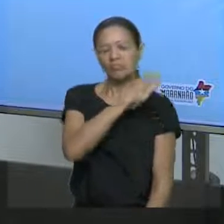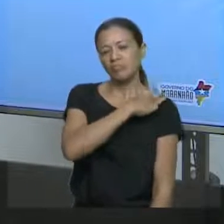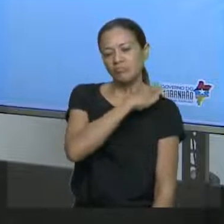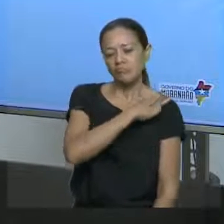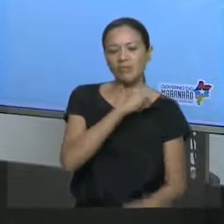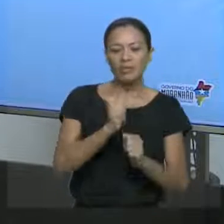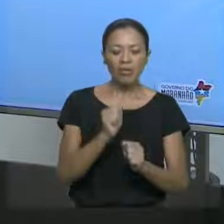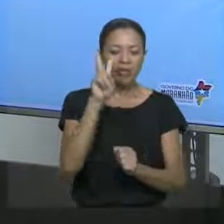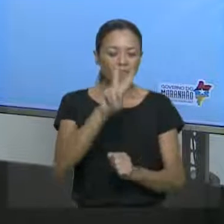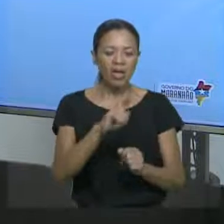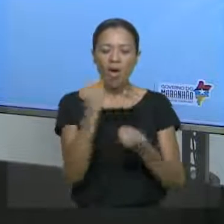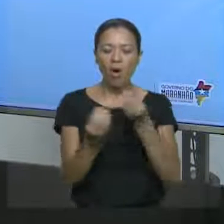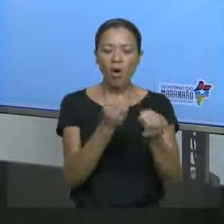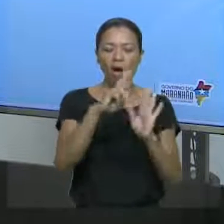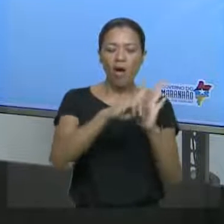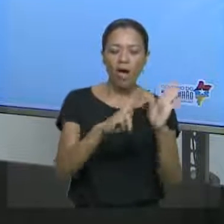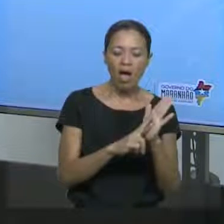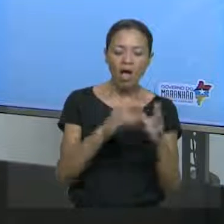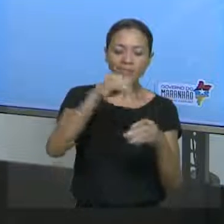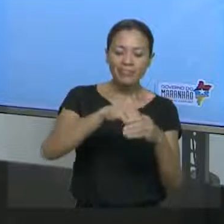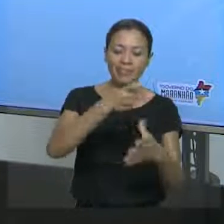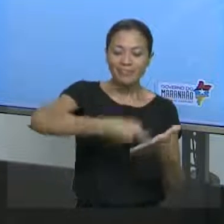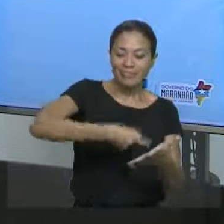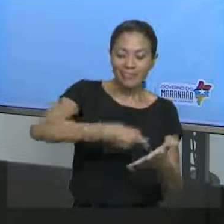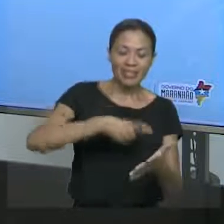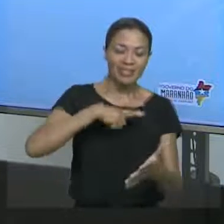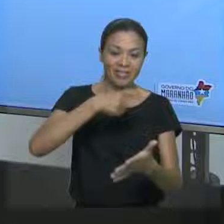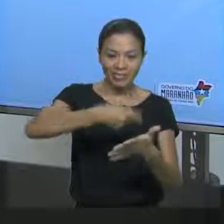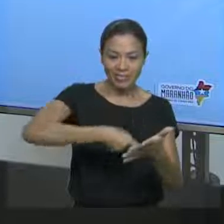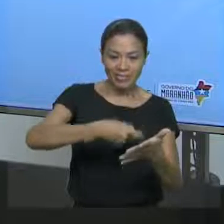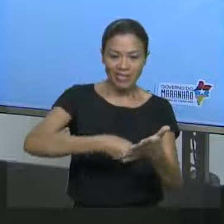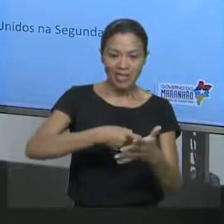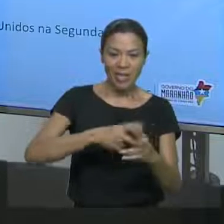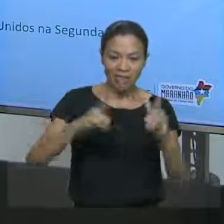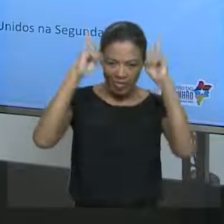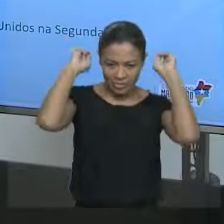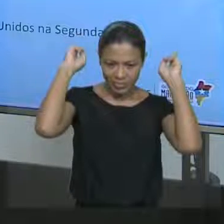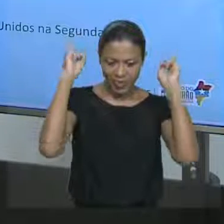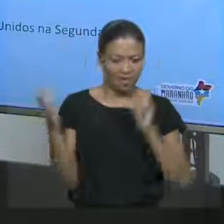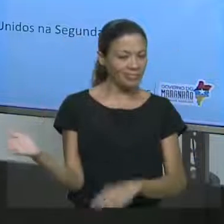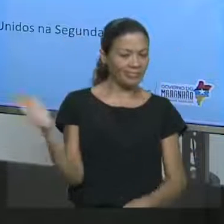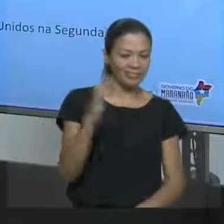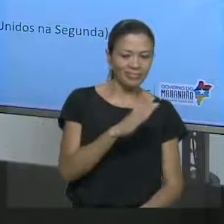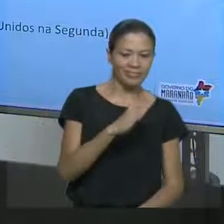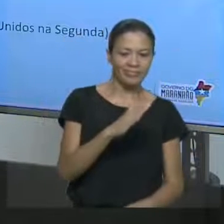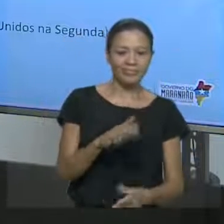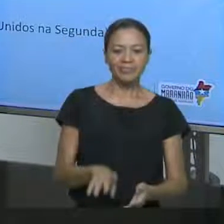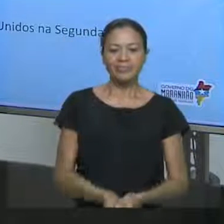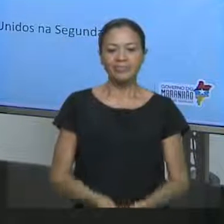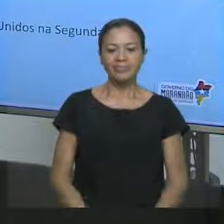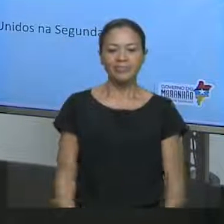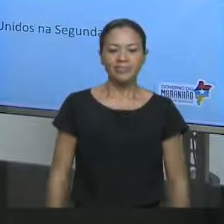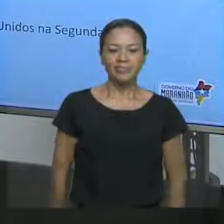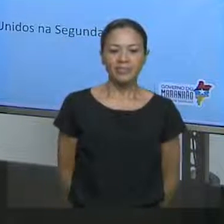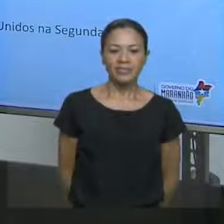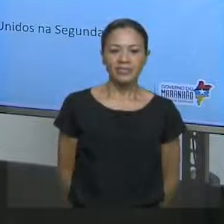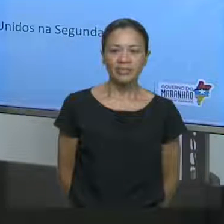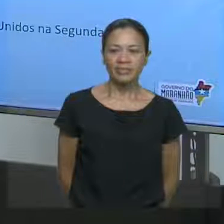essas regras se aplicam nos textos. Nós temos aí textos vestibulares, ok? Let's go. Quando é